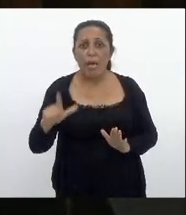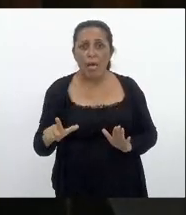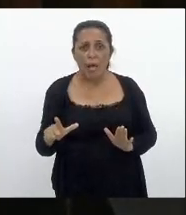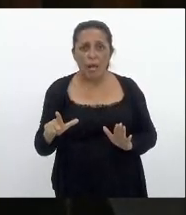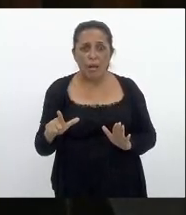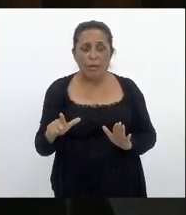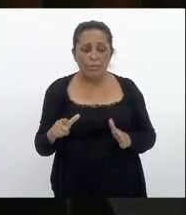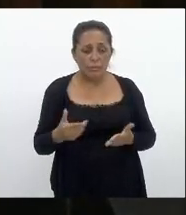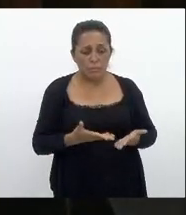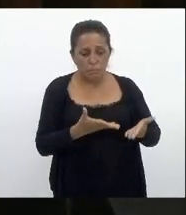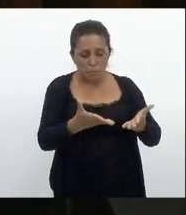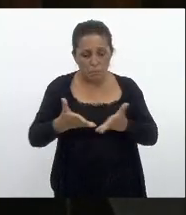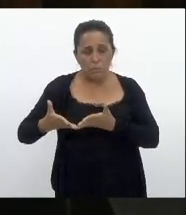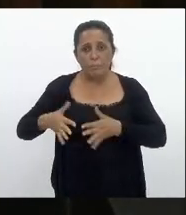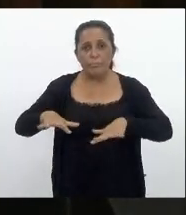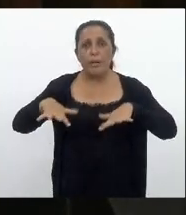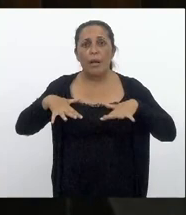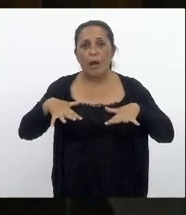plenária veio